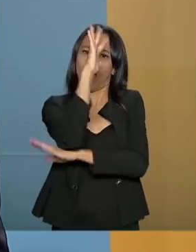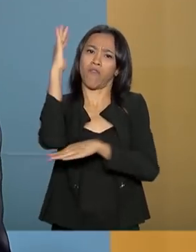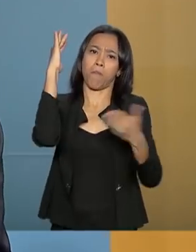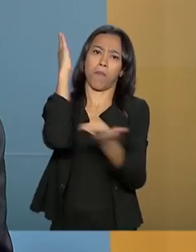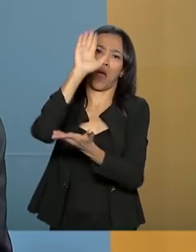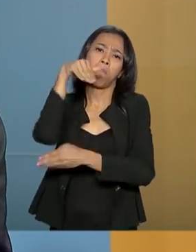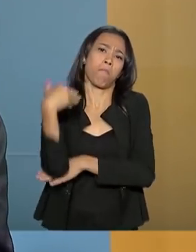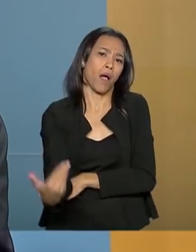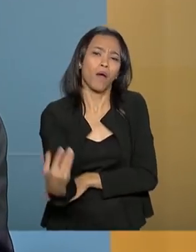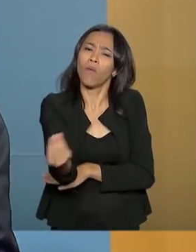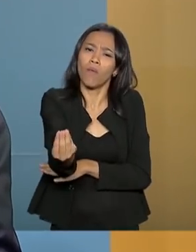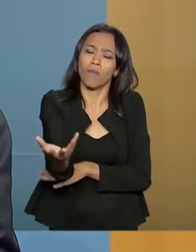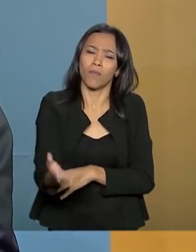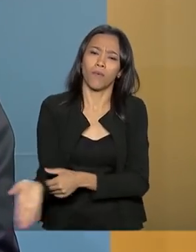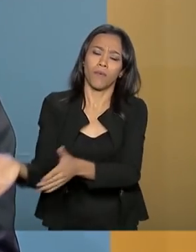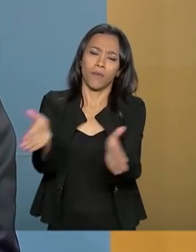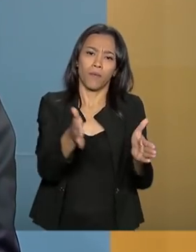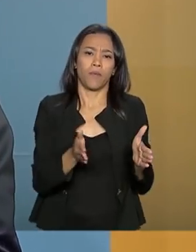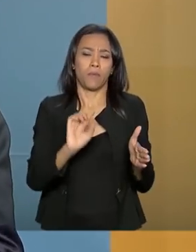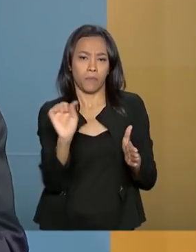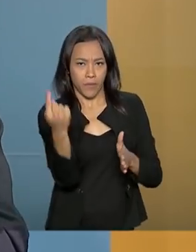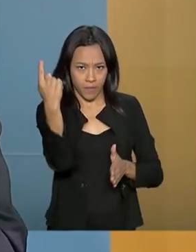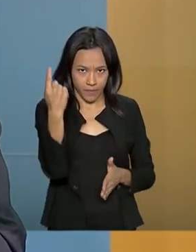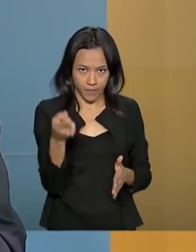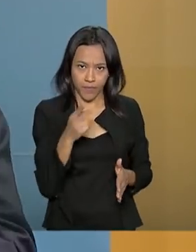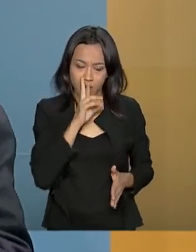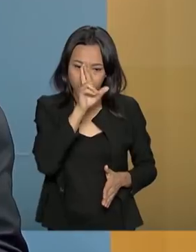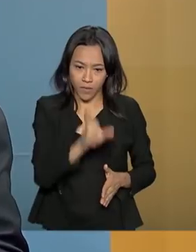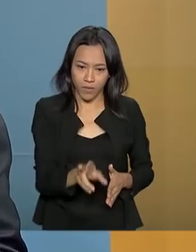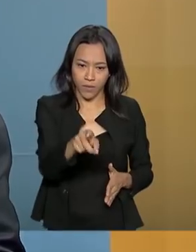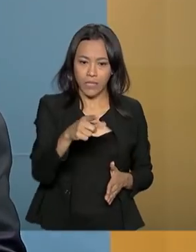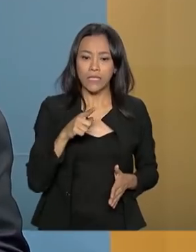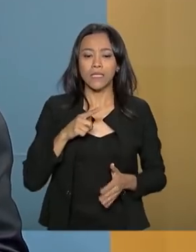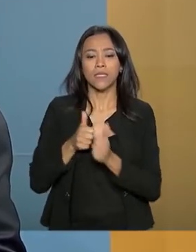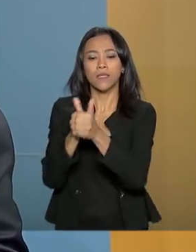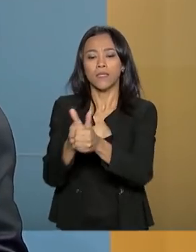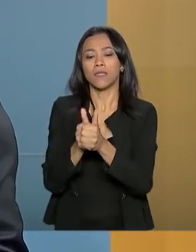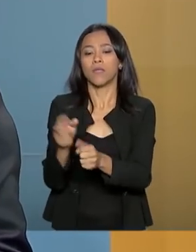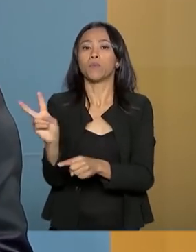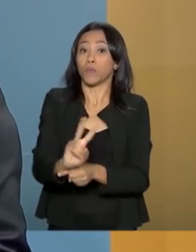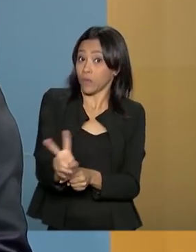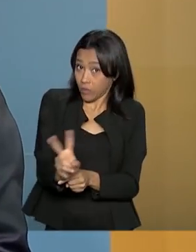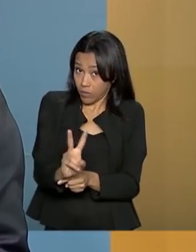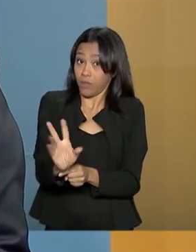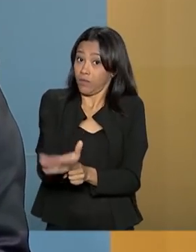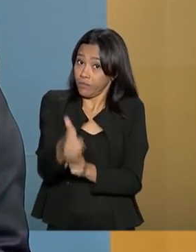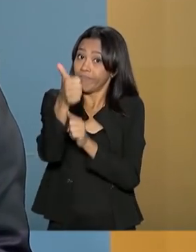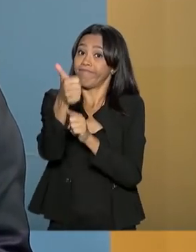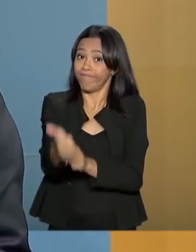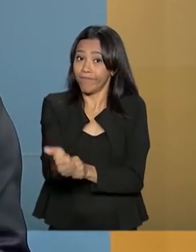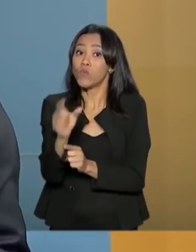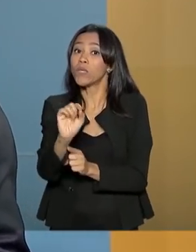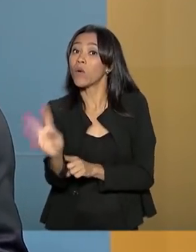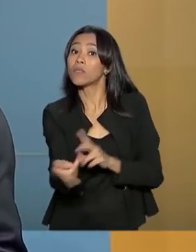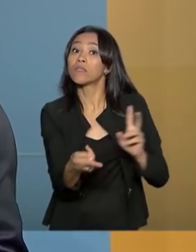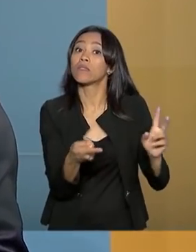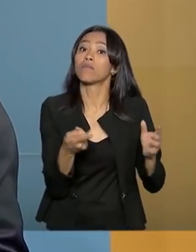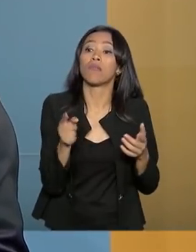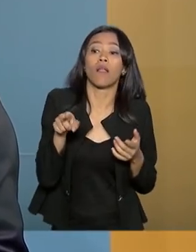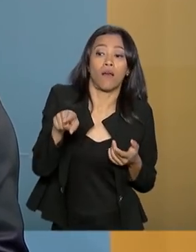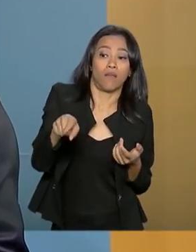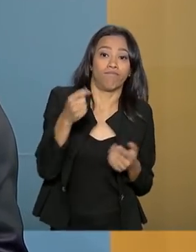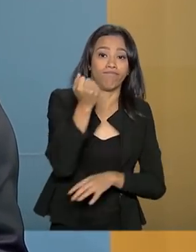Dois fatores importantes. Primeiro, você ter um monitoramento melhor. Monitoramento daquilo que está acontecendo,